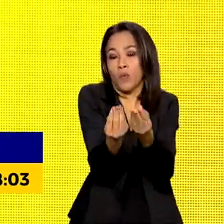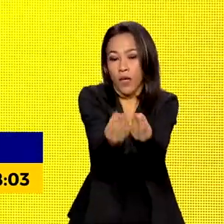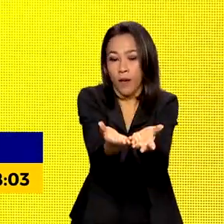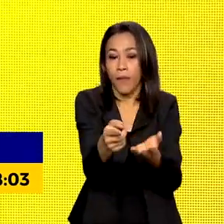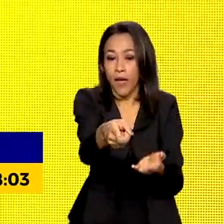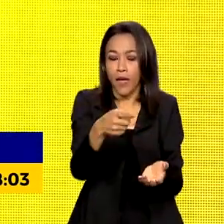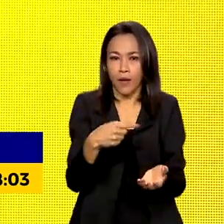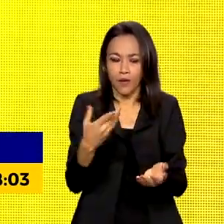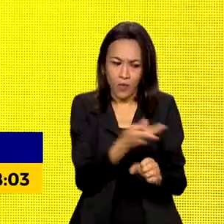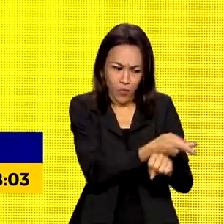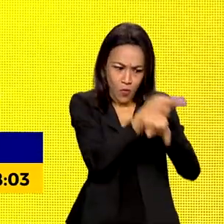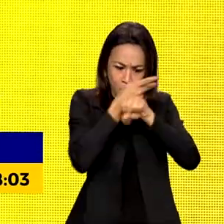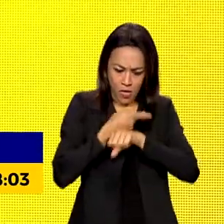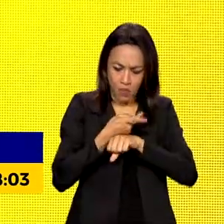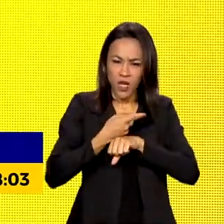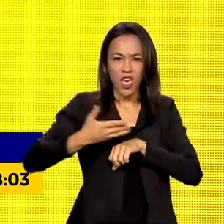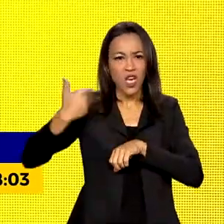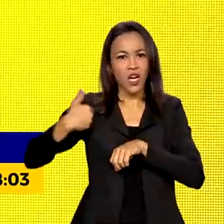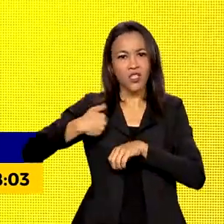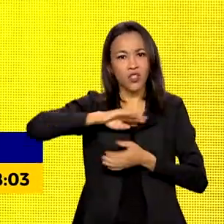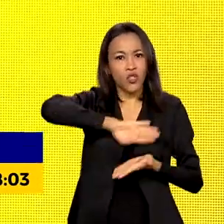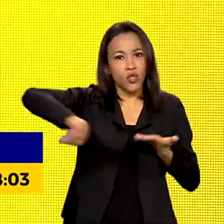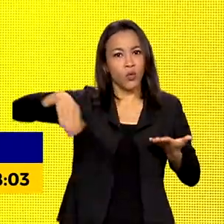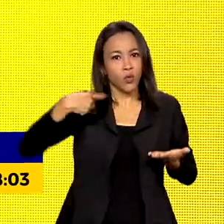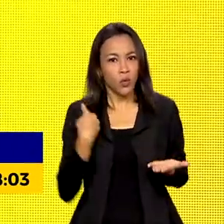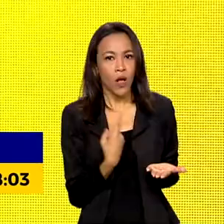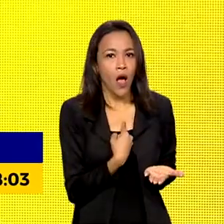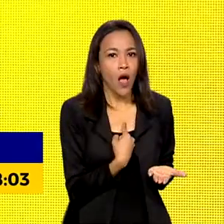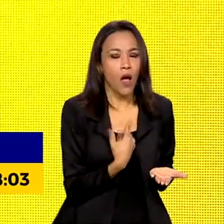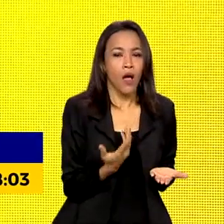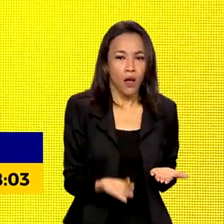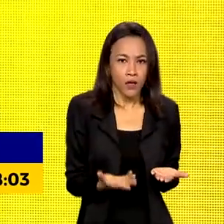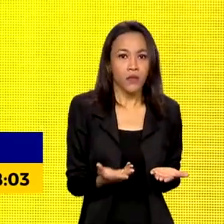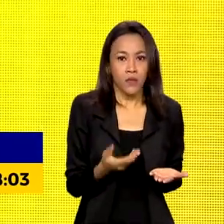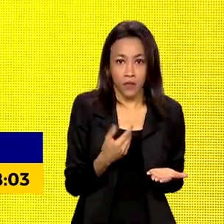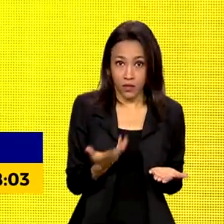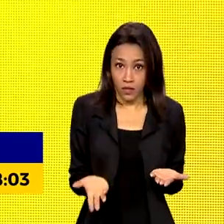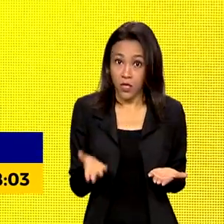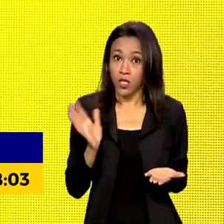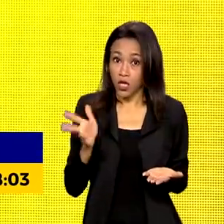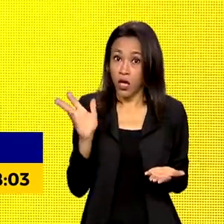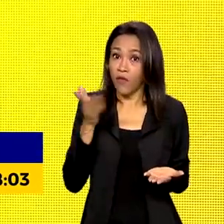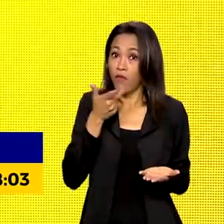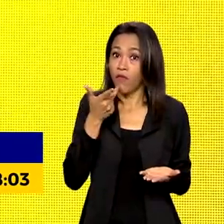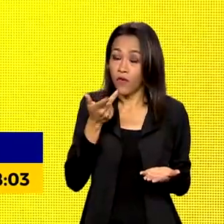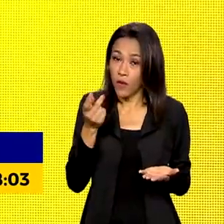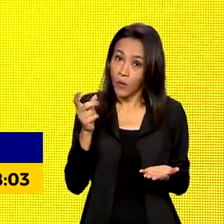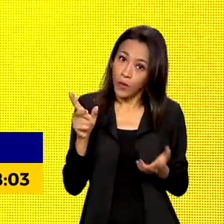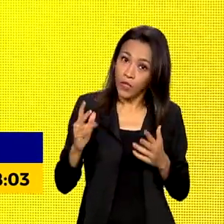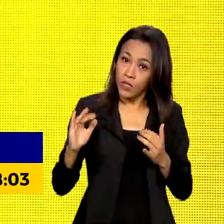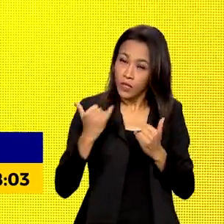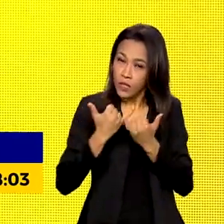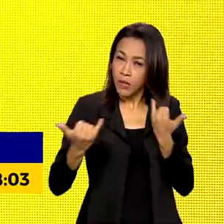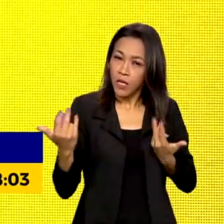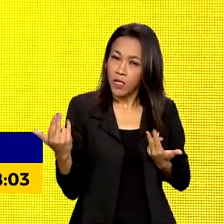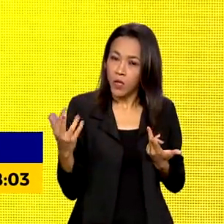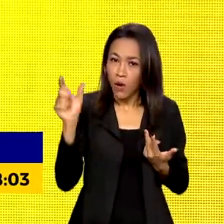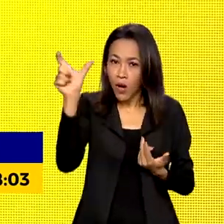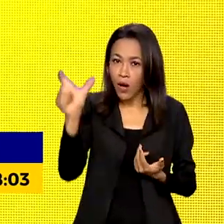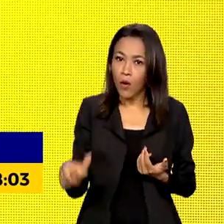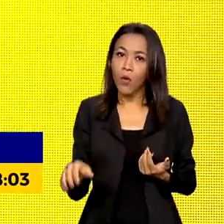prêmio que nos tinha sido sonegado, diga-se assim como o Chico Buarque de Holanda, em situação assemelhada recente,